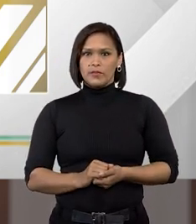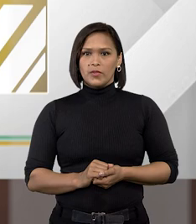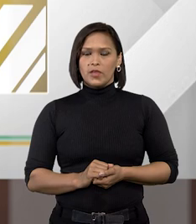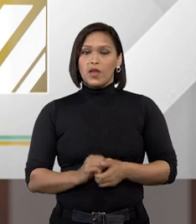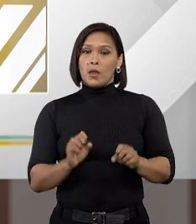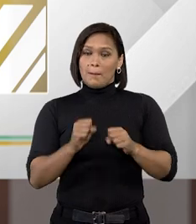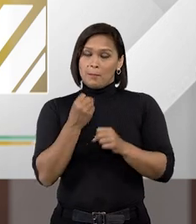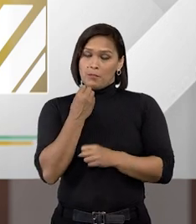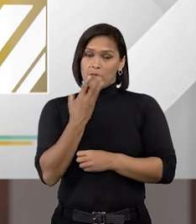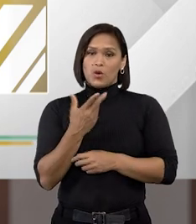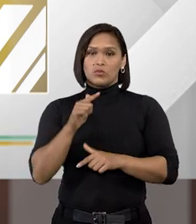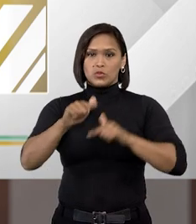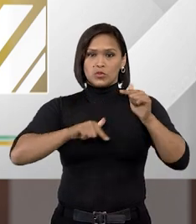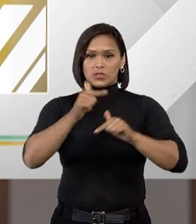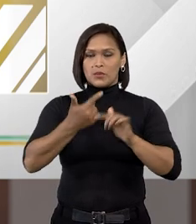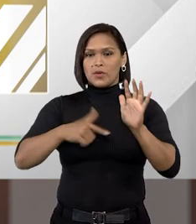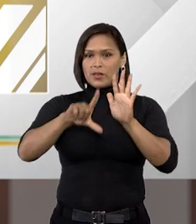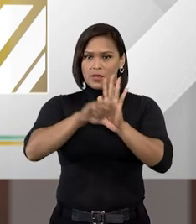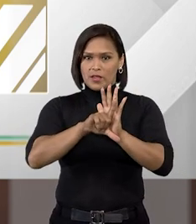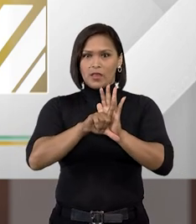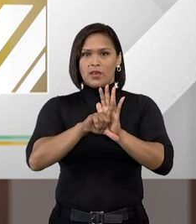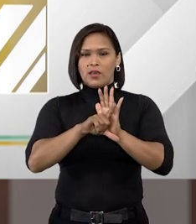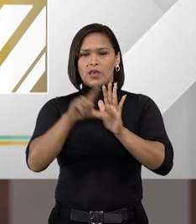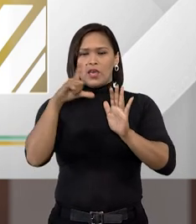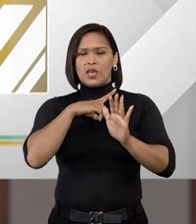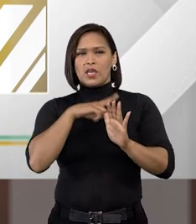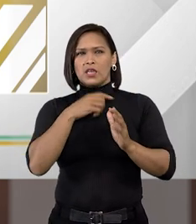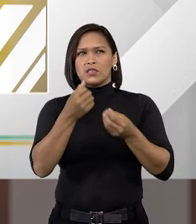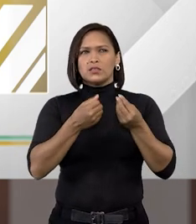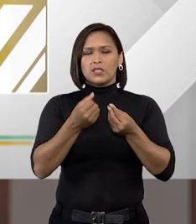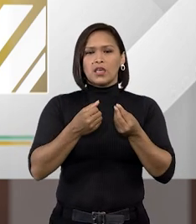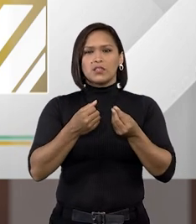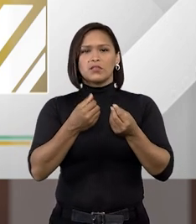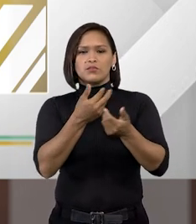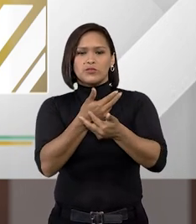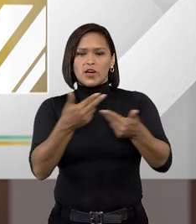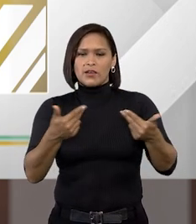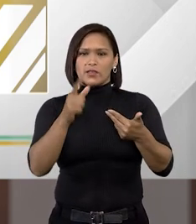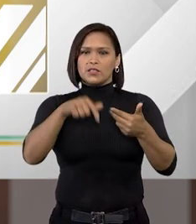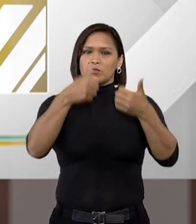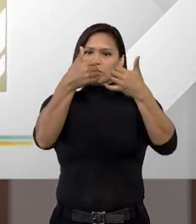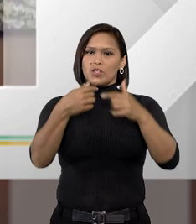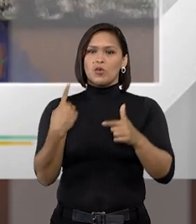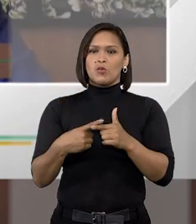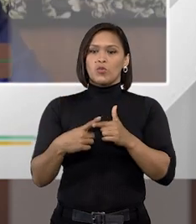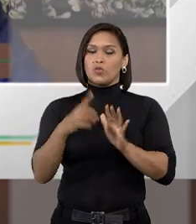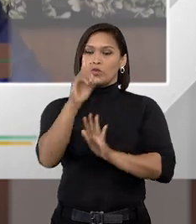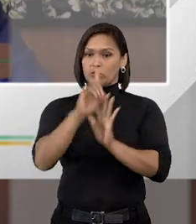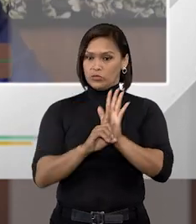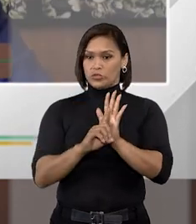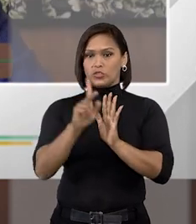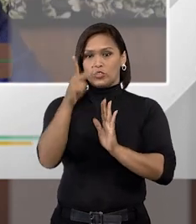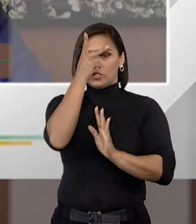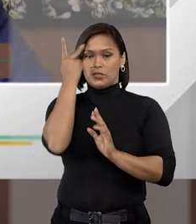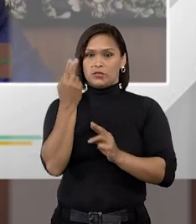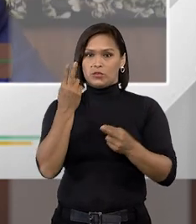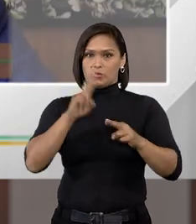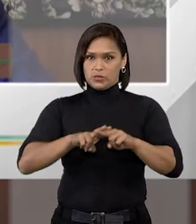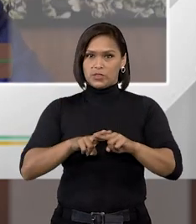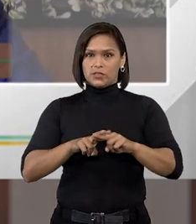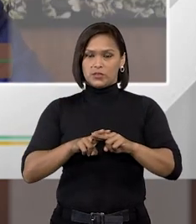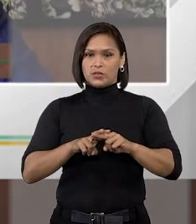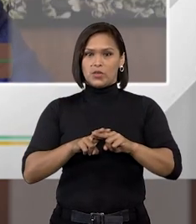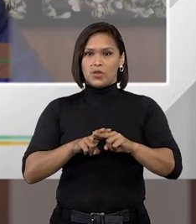Bom, o trabalho na lei de execução penal ele tem essa ambivalência porque ele é ao mesmo tempo um direito do preso,